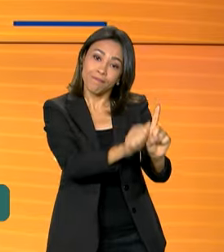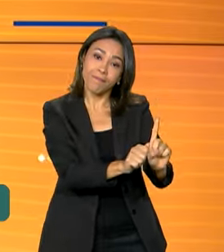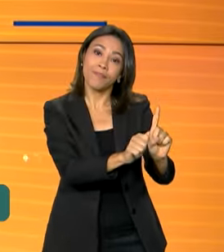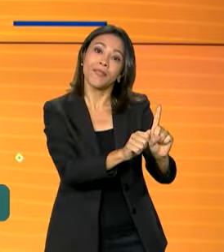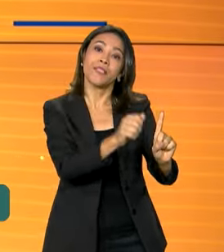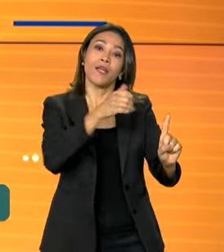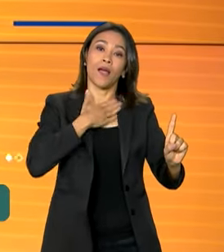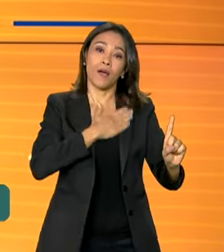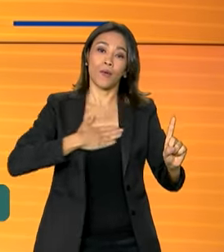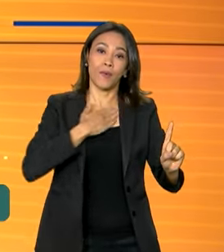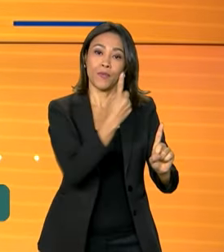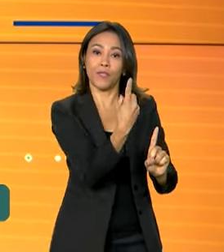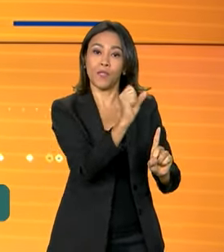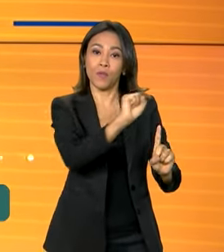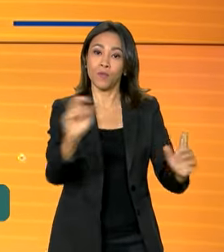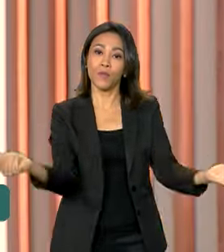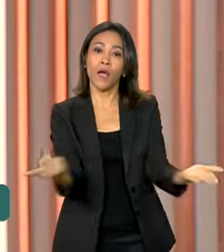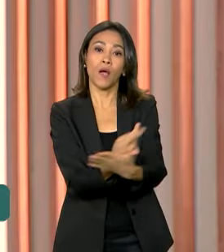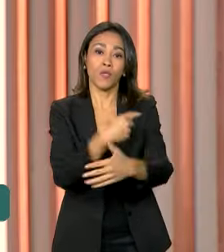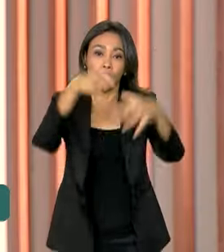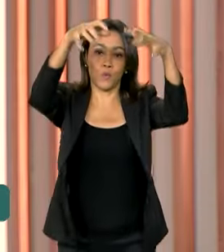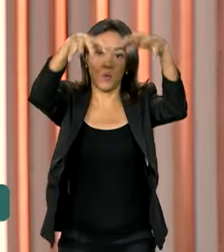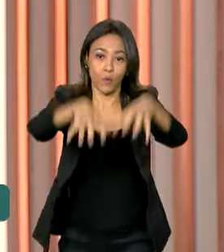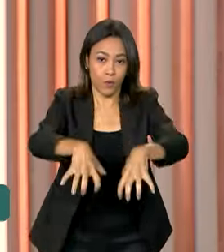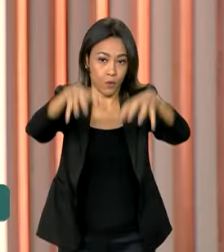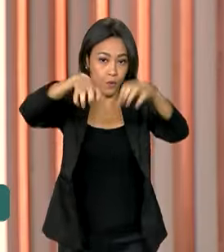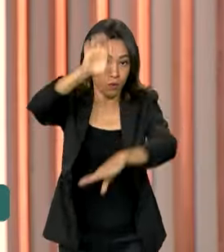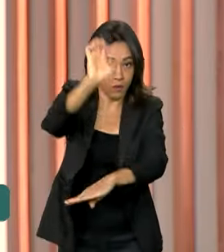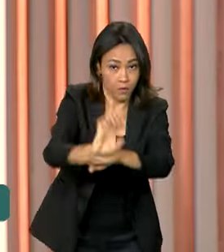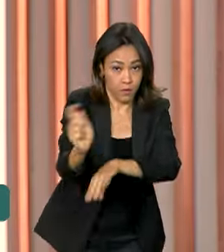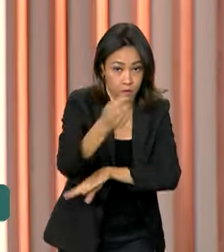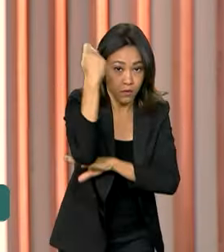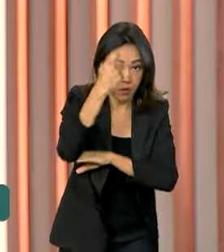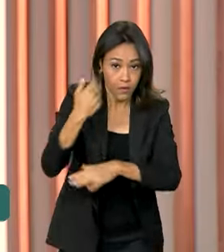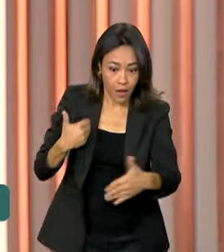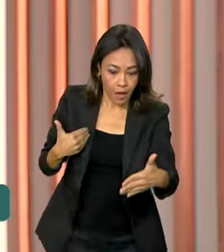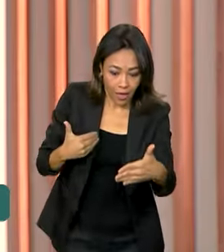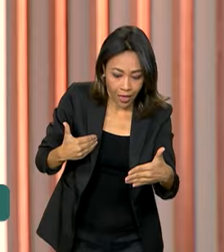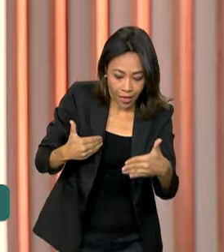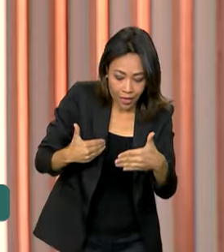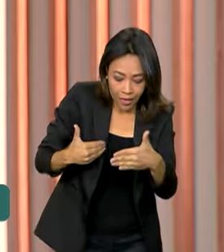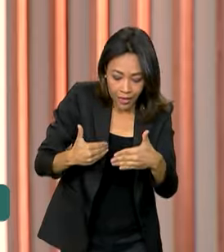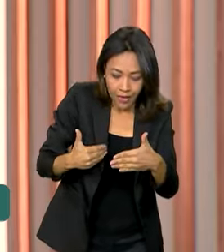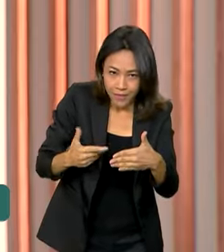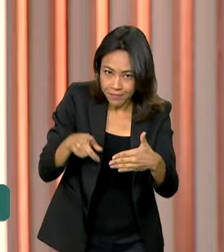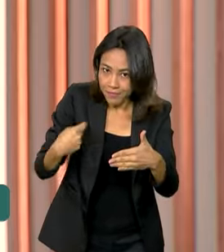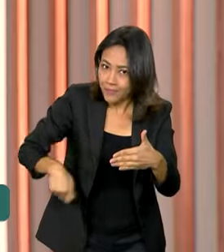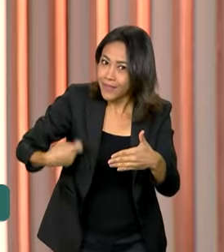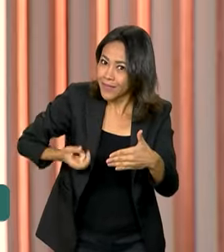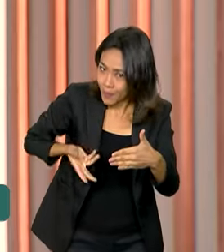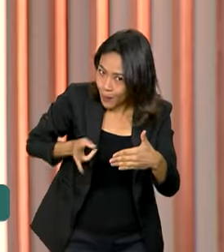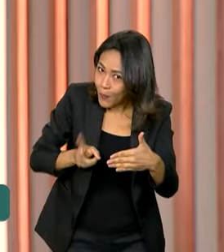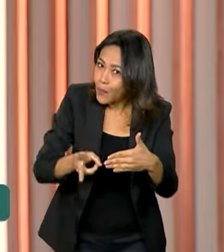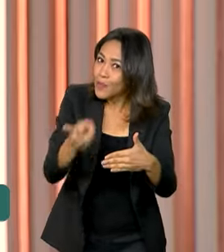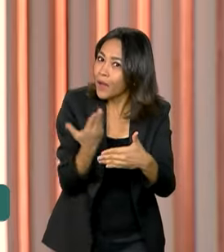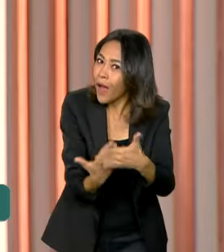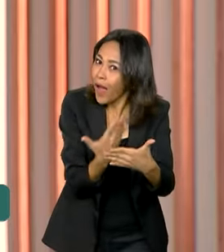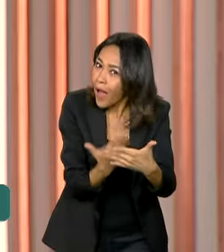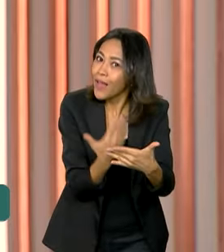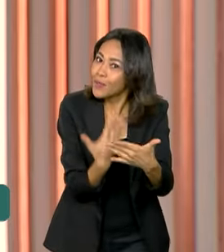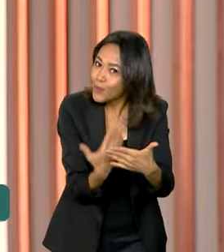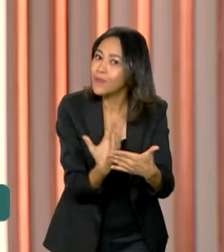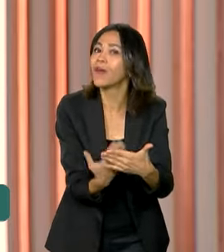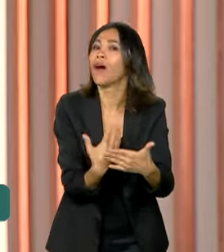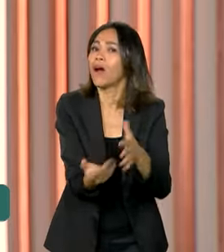causa das enchentes no Rio Grande do Sul. Nesta reta final, é importante manter o ritmo de estudos, mas também se